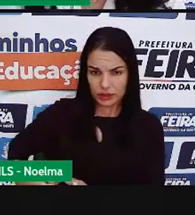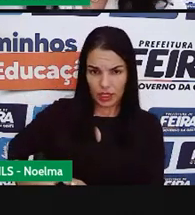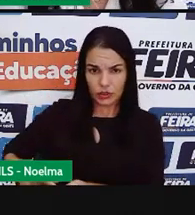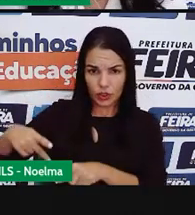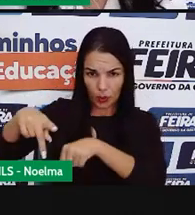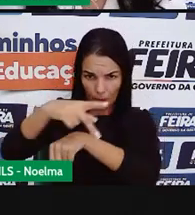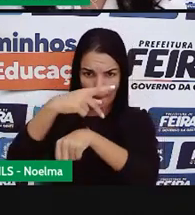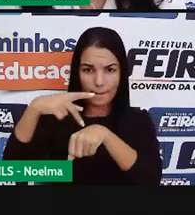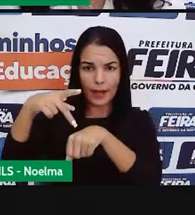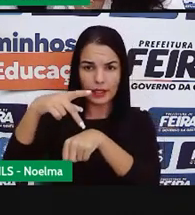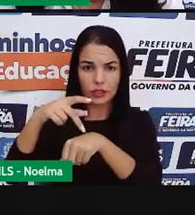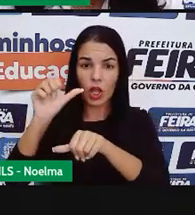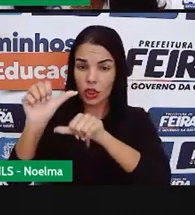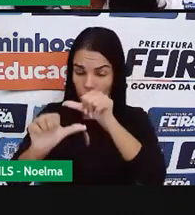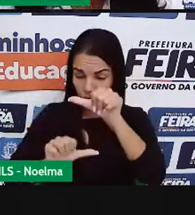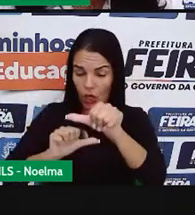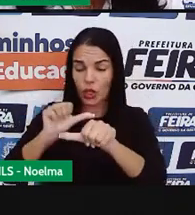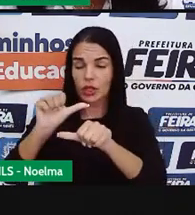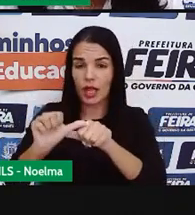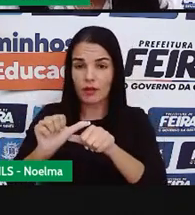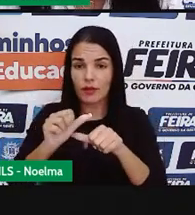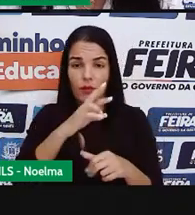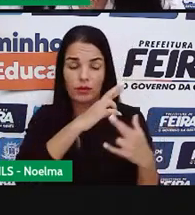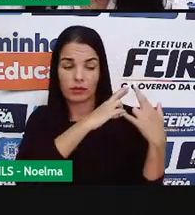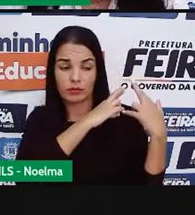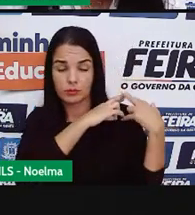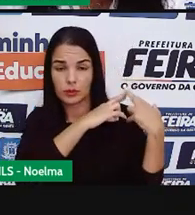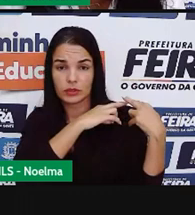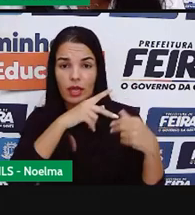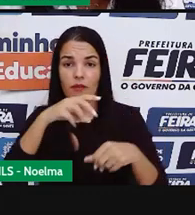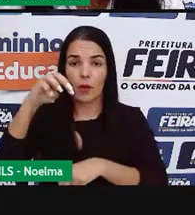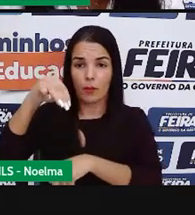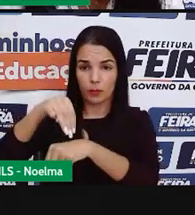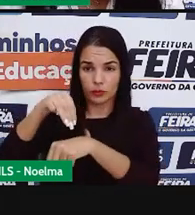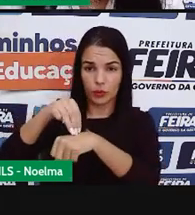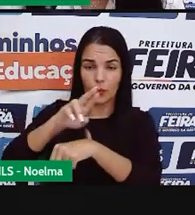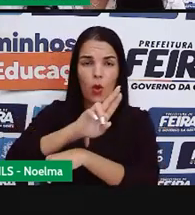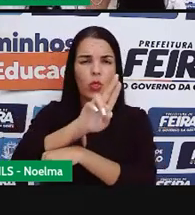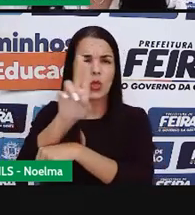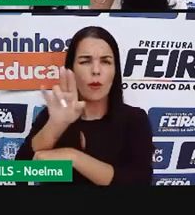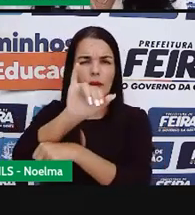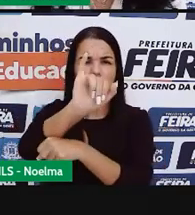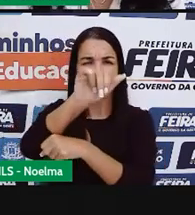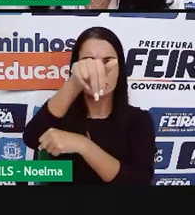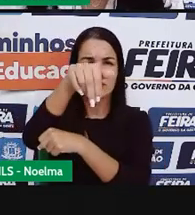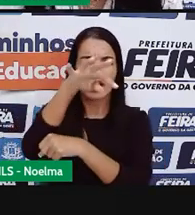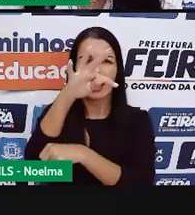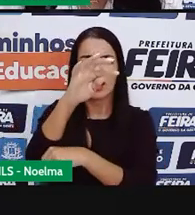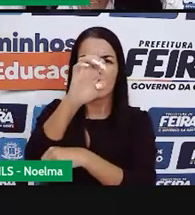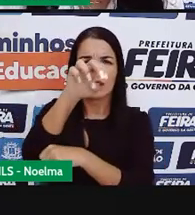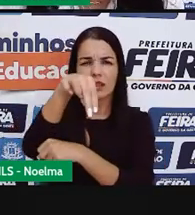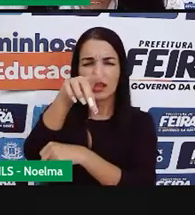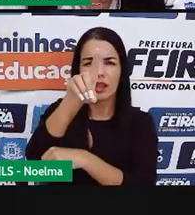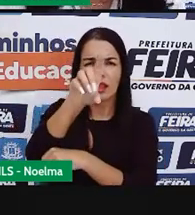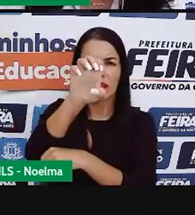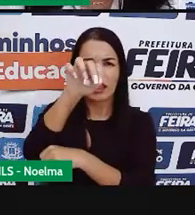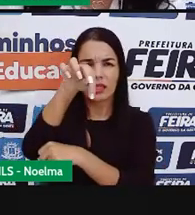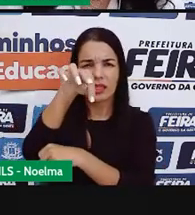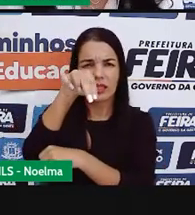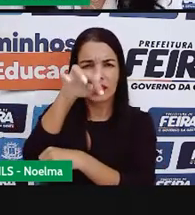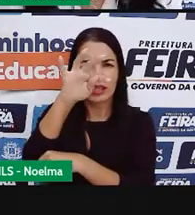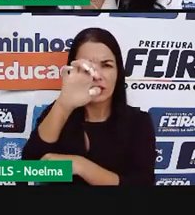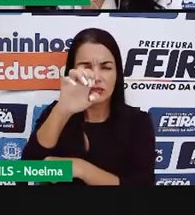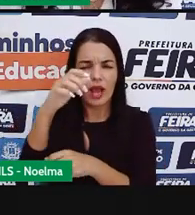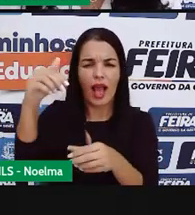tornavam-se os gestores municipais. O nome intendente foi utilizado até o ano de